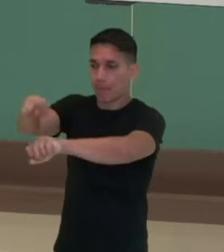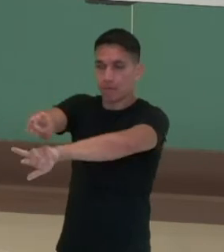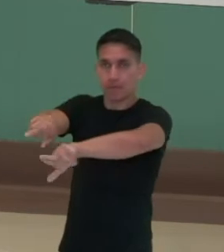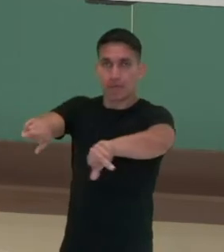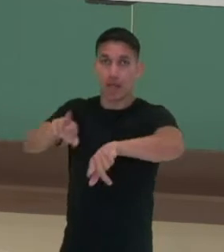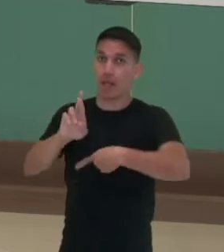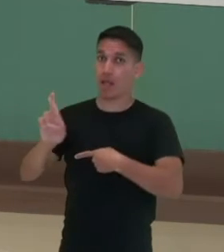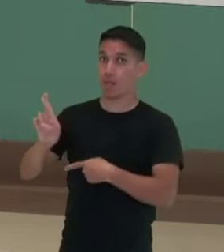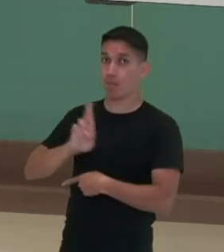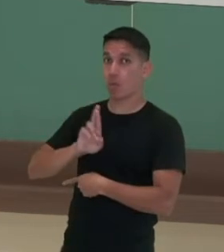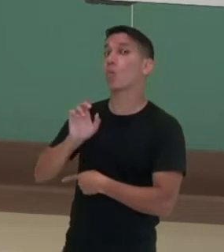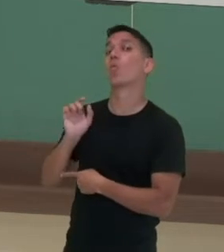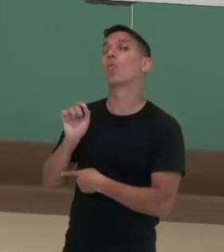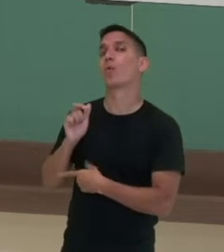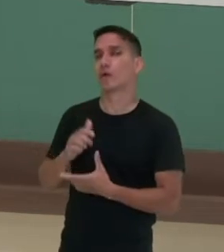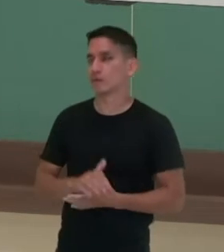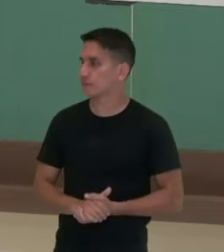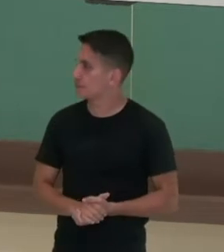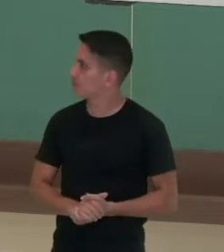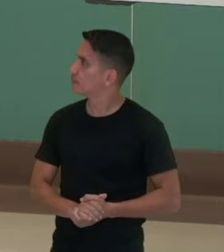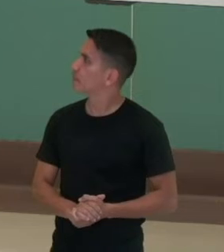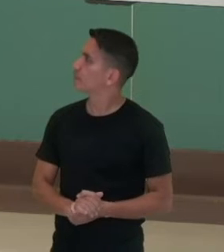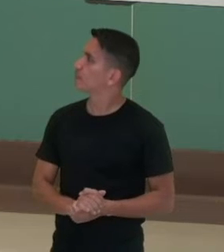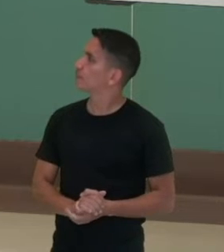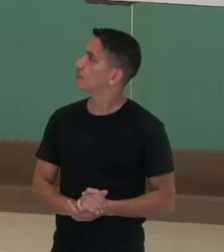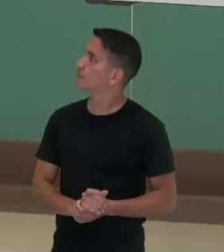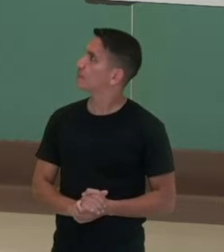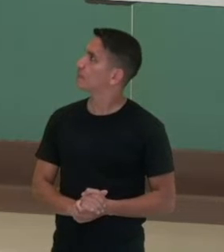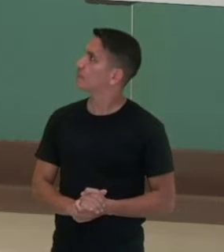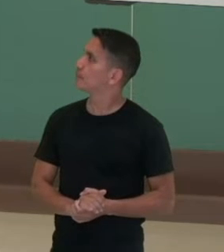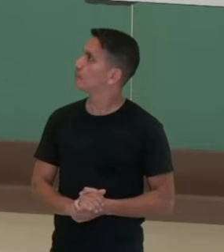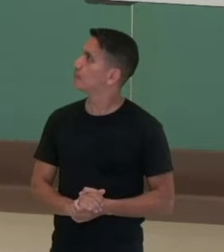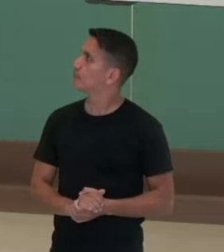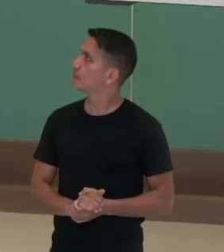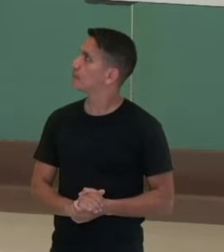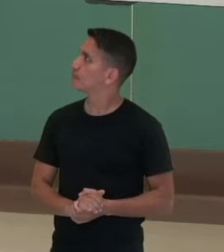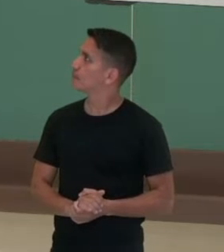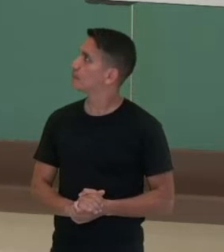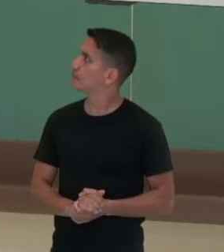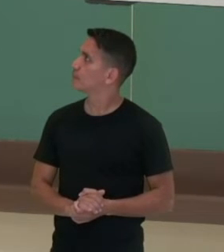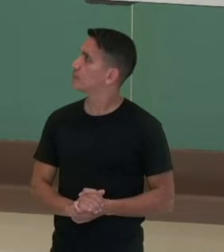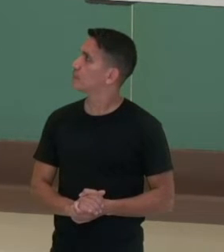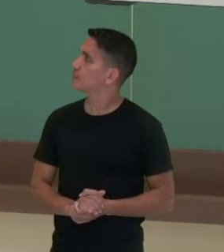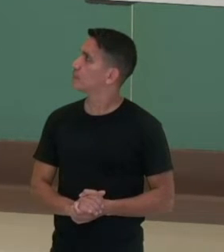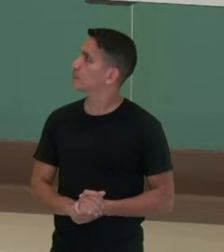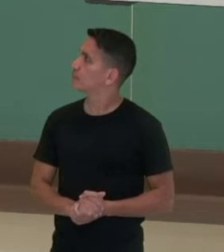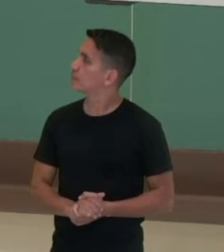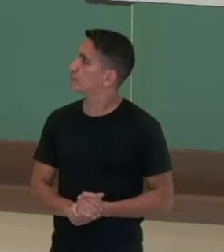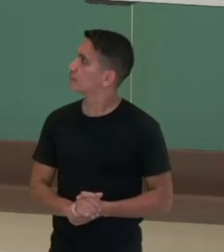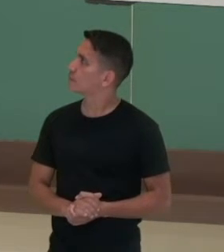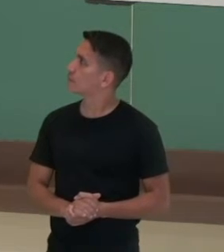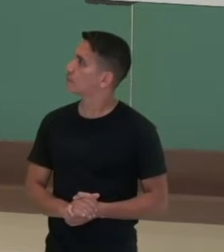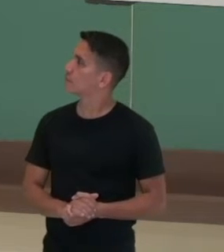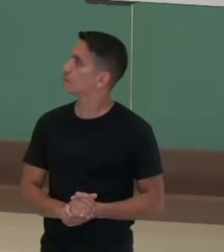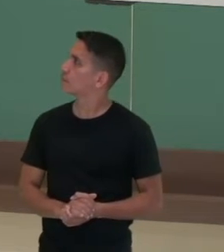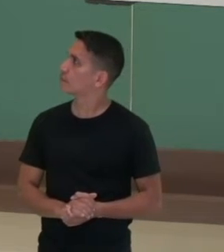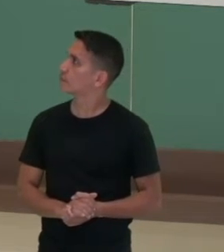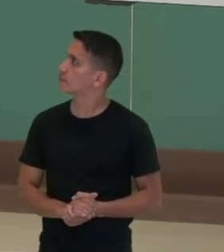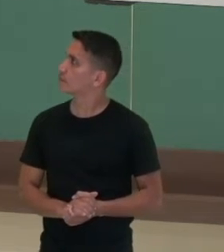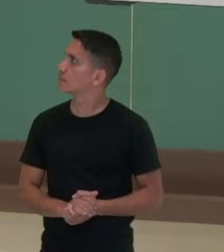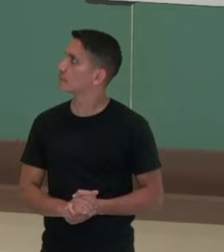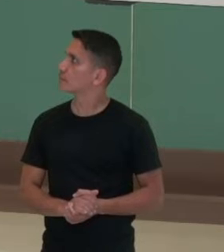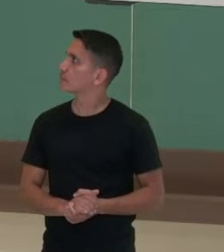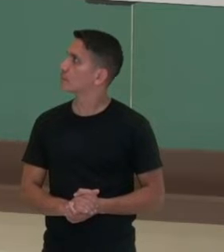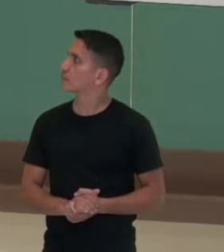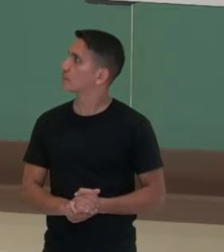resposta. A crescente globalização significa uma nova etapa da história da humanidade e da